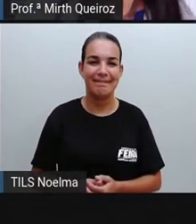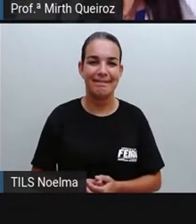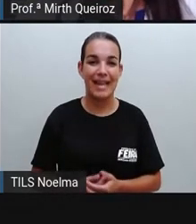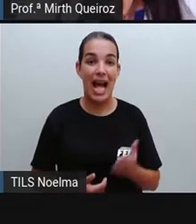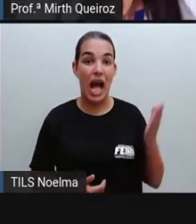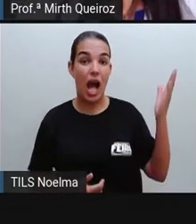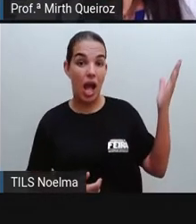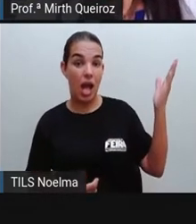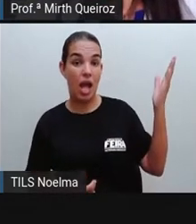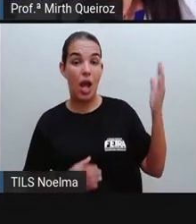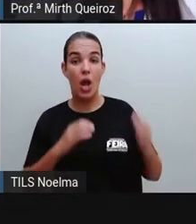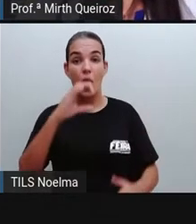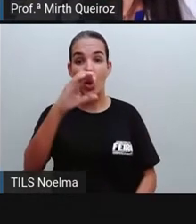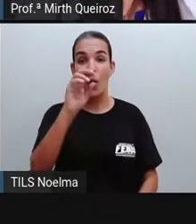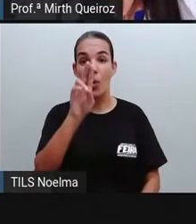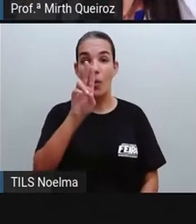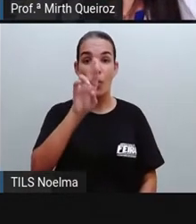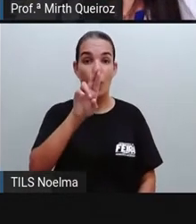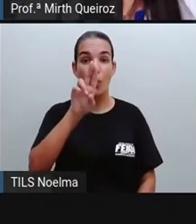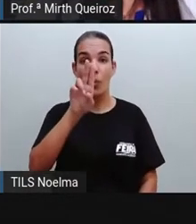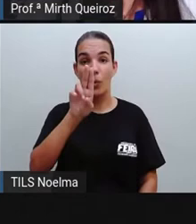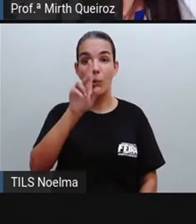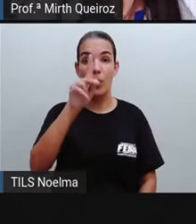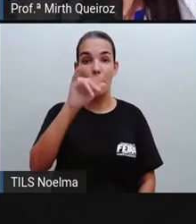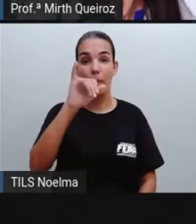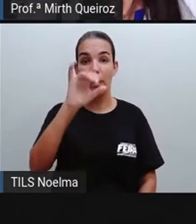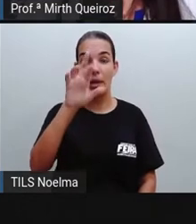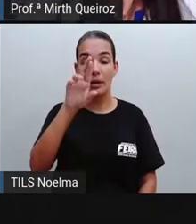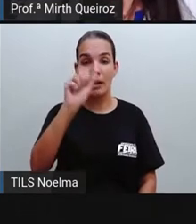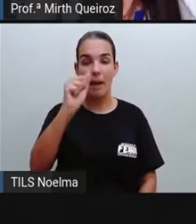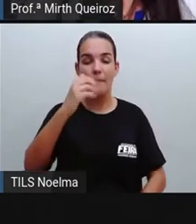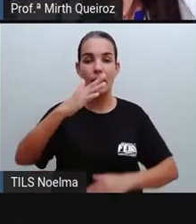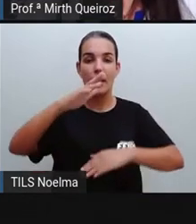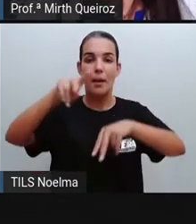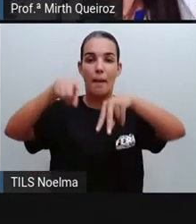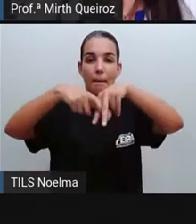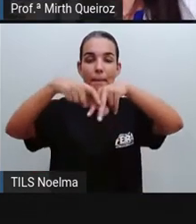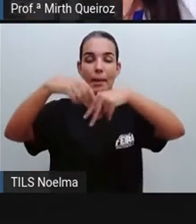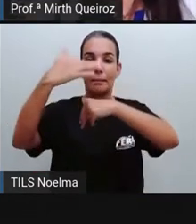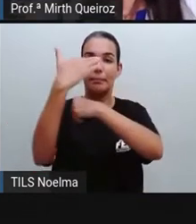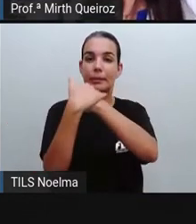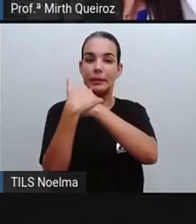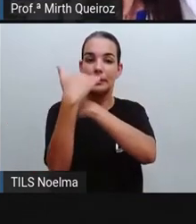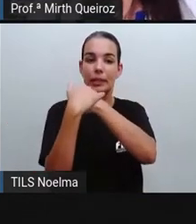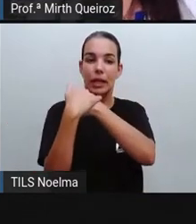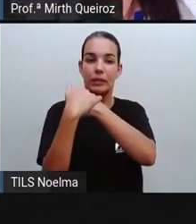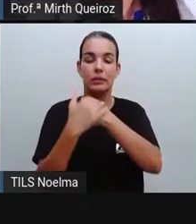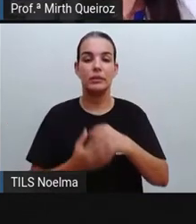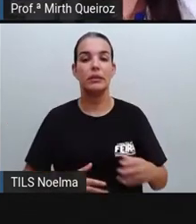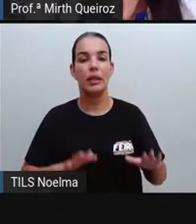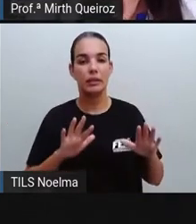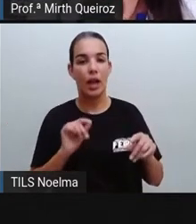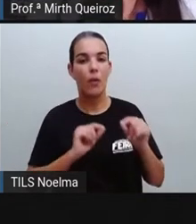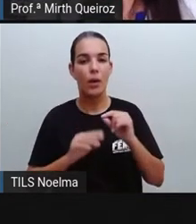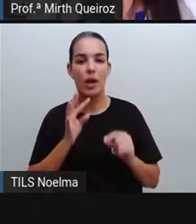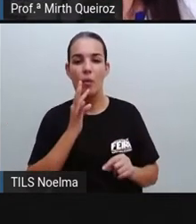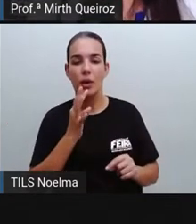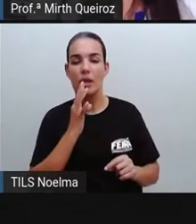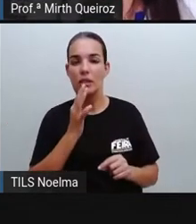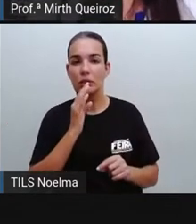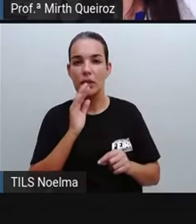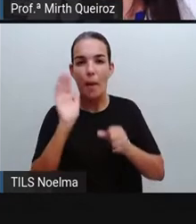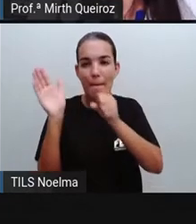A lenda do Curupira é outra lenda aí indígena, né? Que ele é conhecido como protetor das